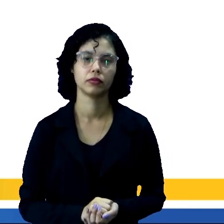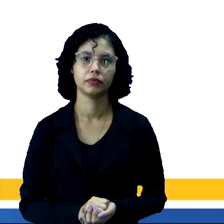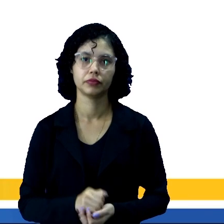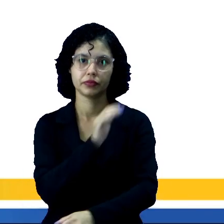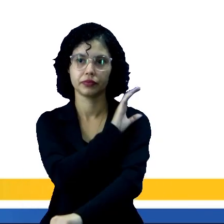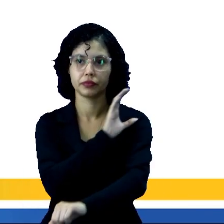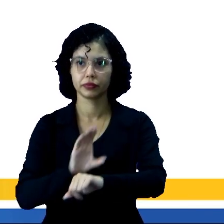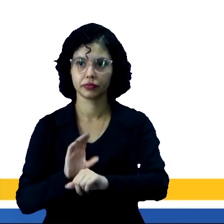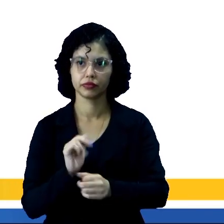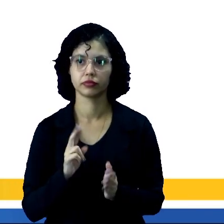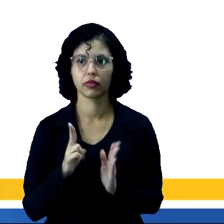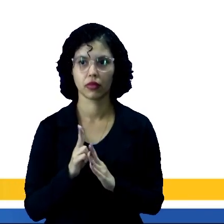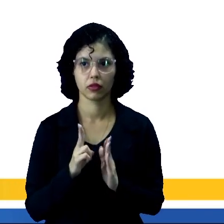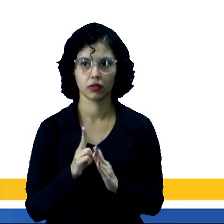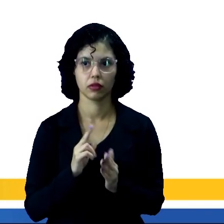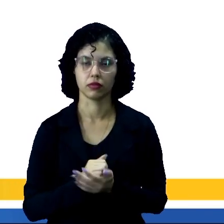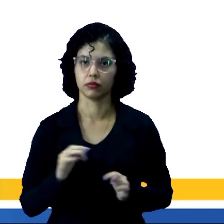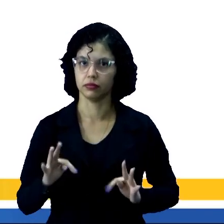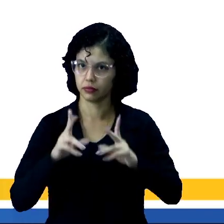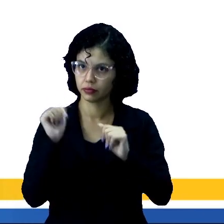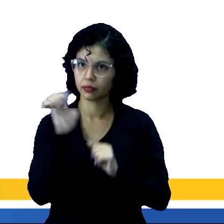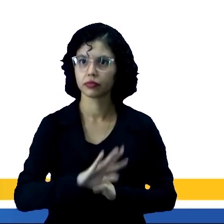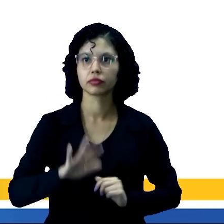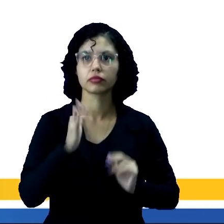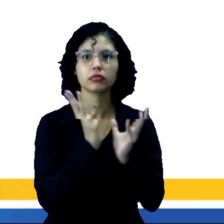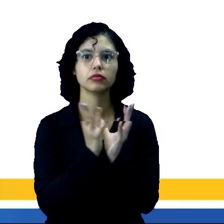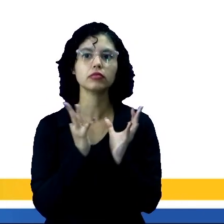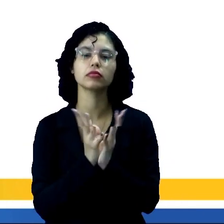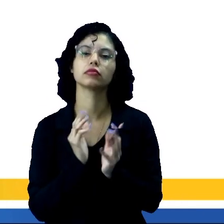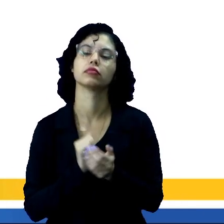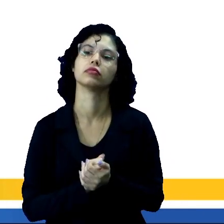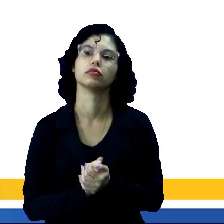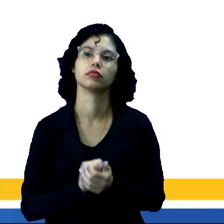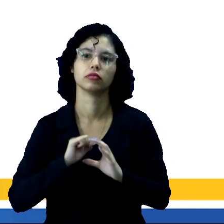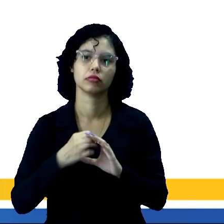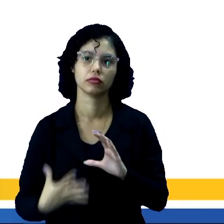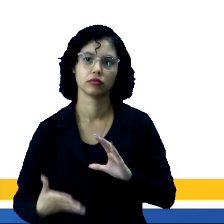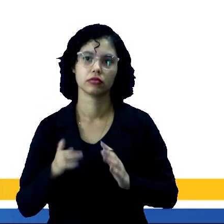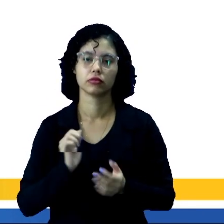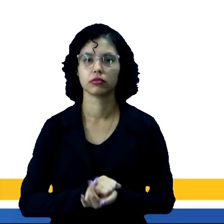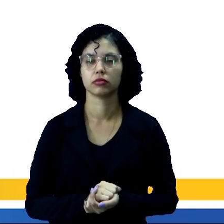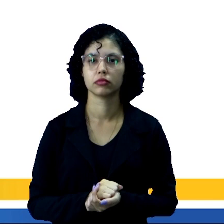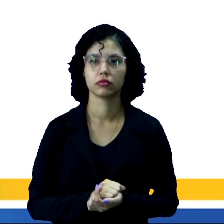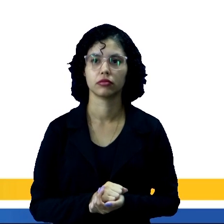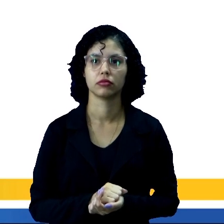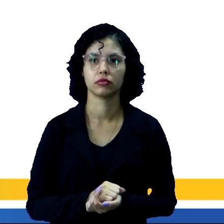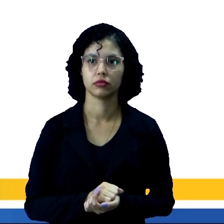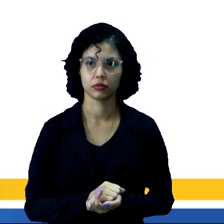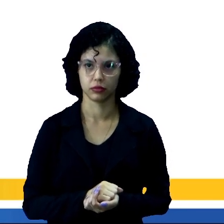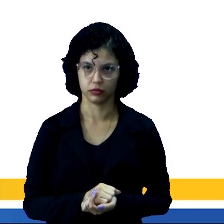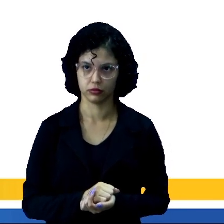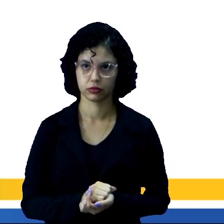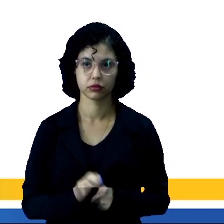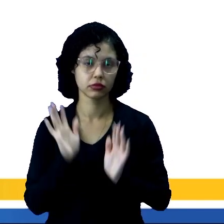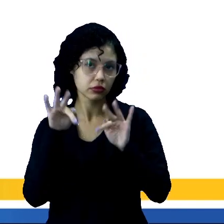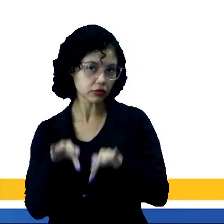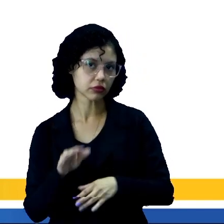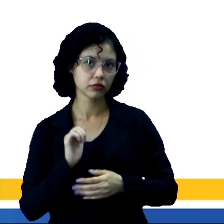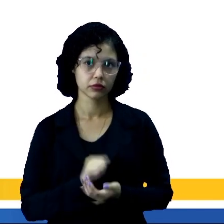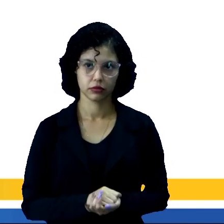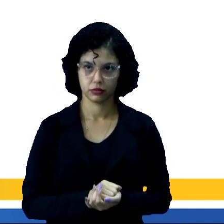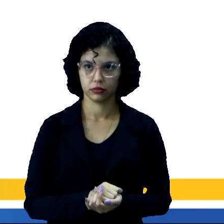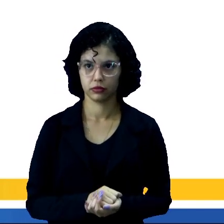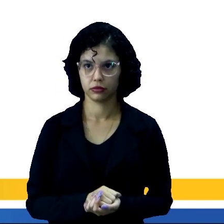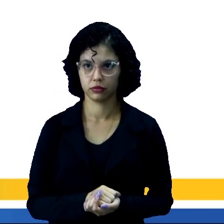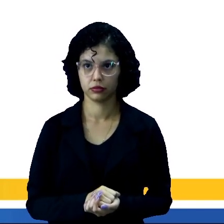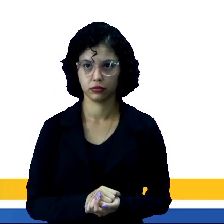indígena em todo o conjunto da característica da cultura criana. E para concluir, nós